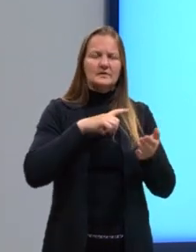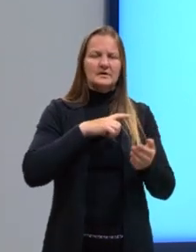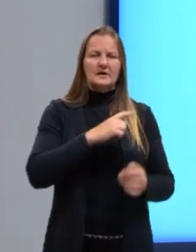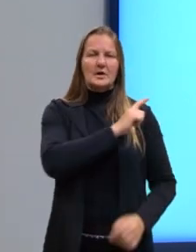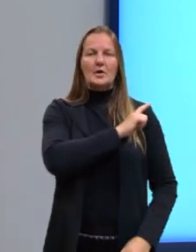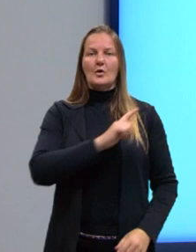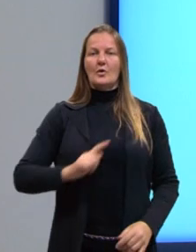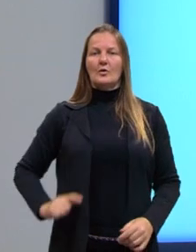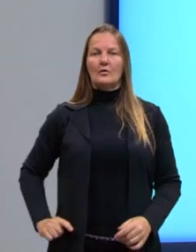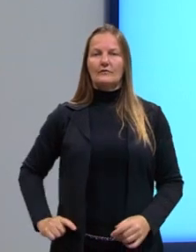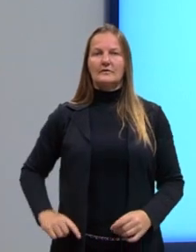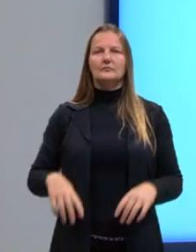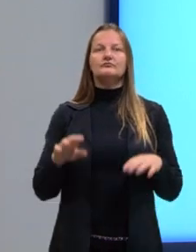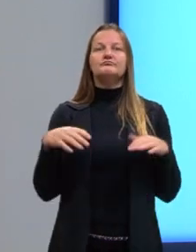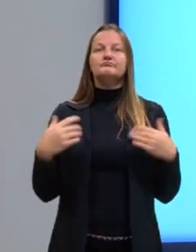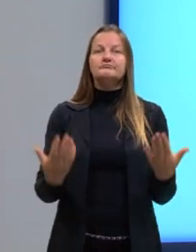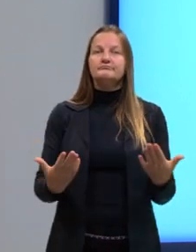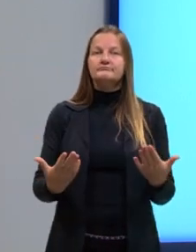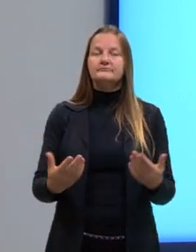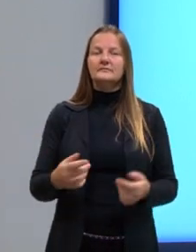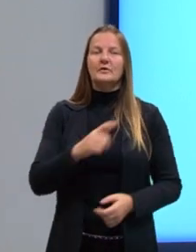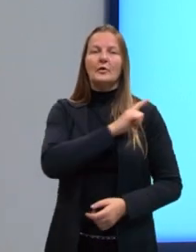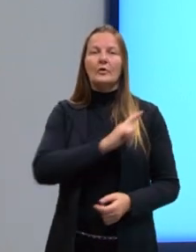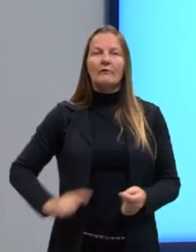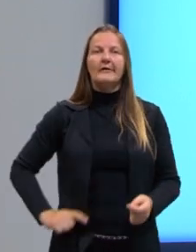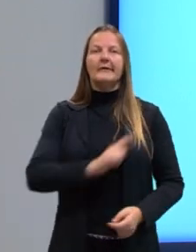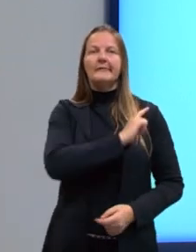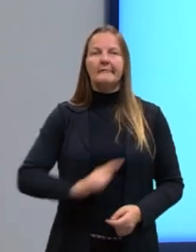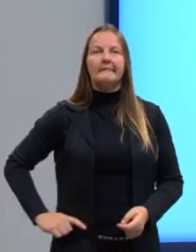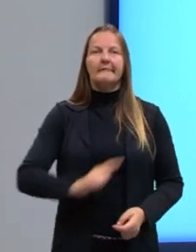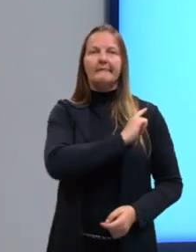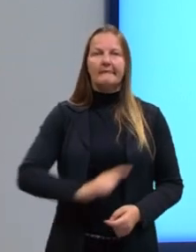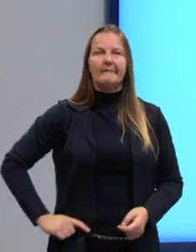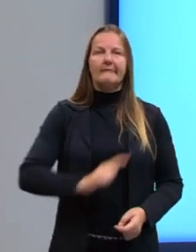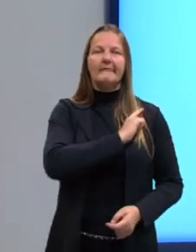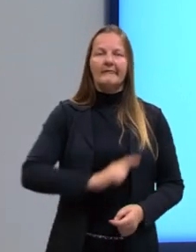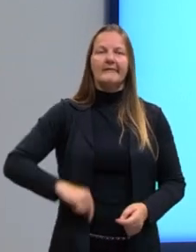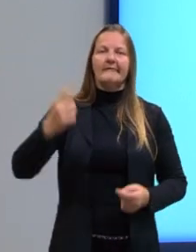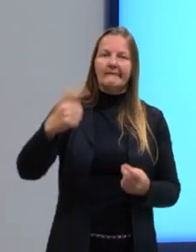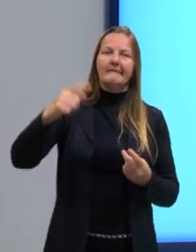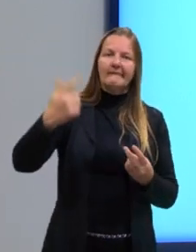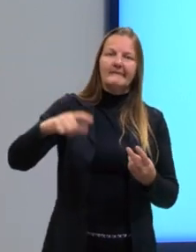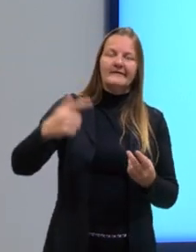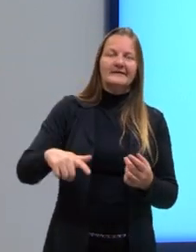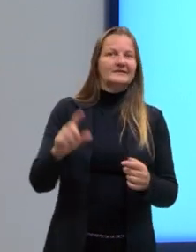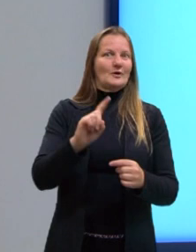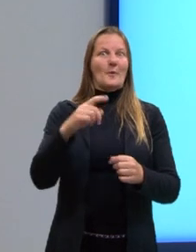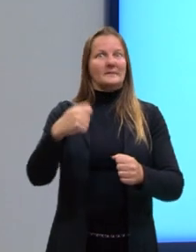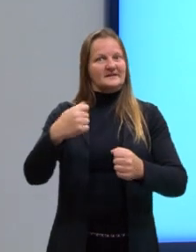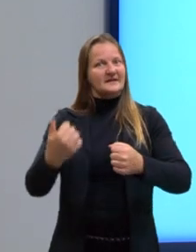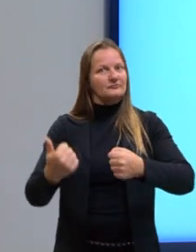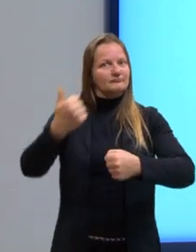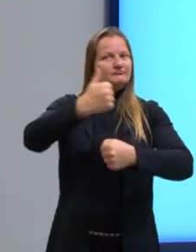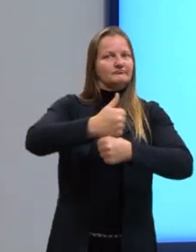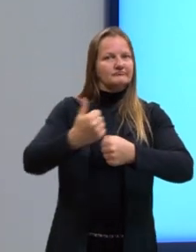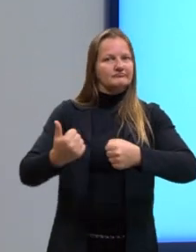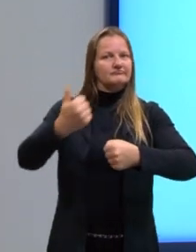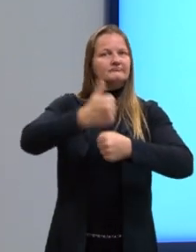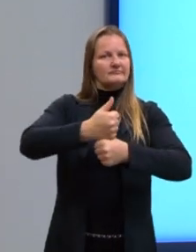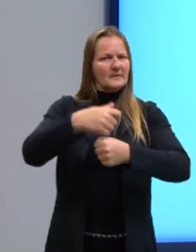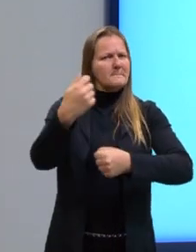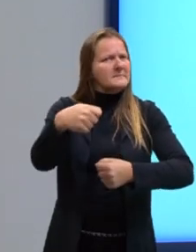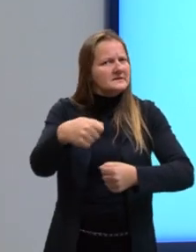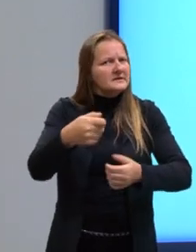Mas, não vai ser governo, governo, governo, governo infinitamente. Eu posso substituir e devo,